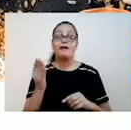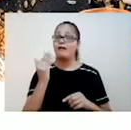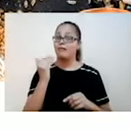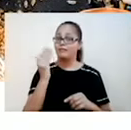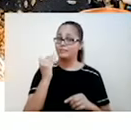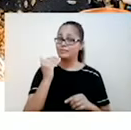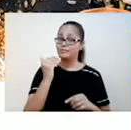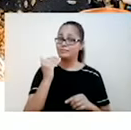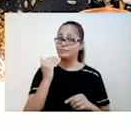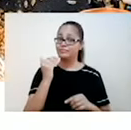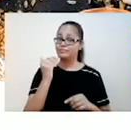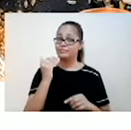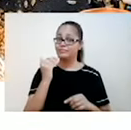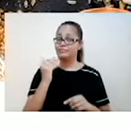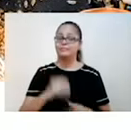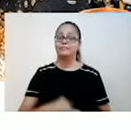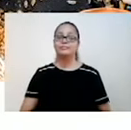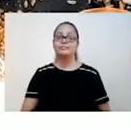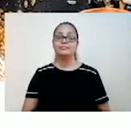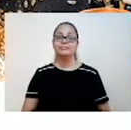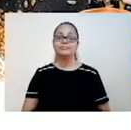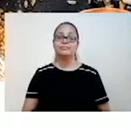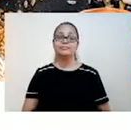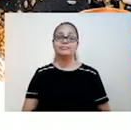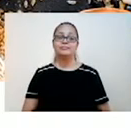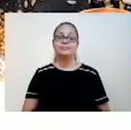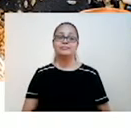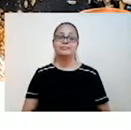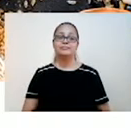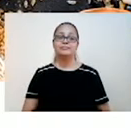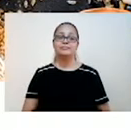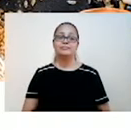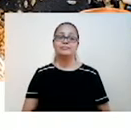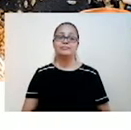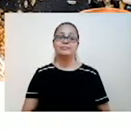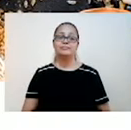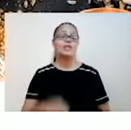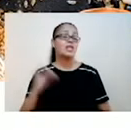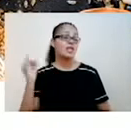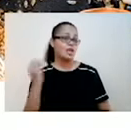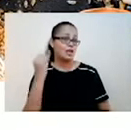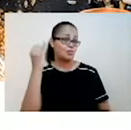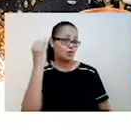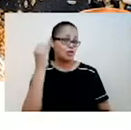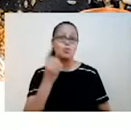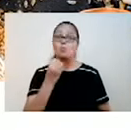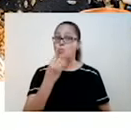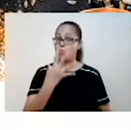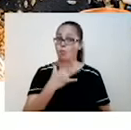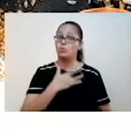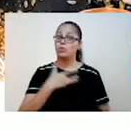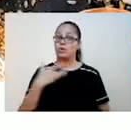our health, algo importante e algo bom para a nossa saúde. We are going to discuss about